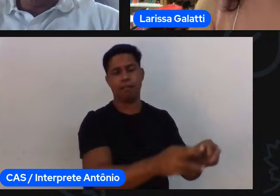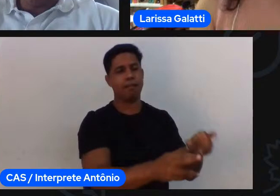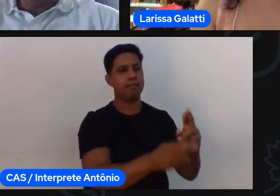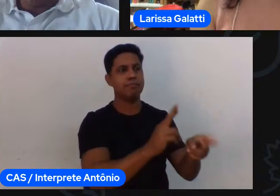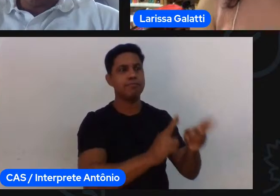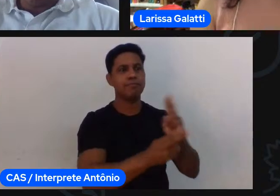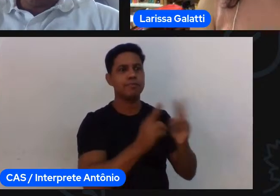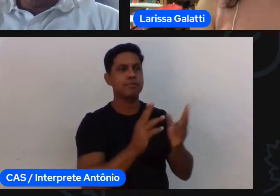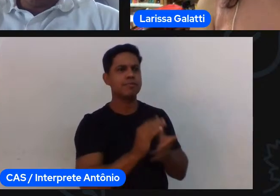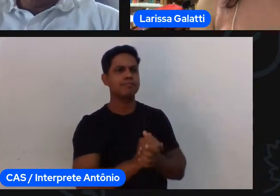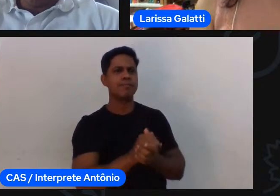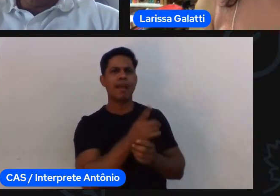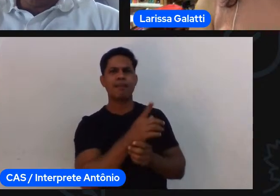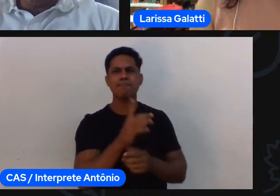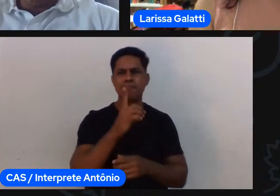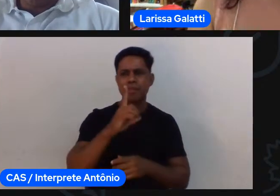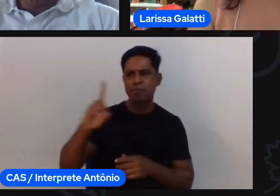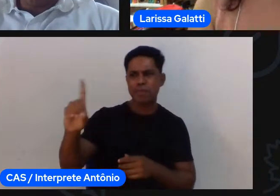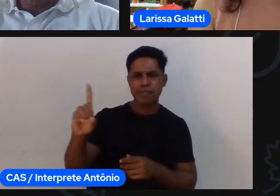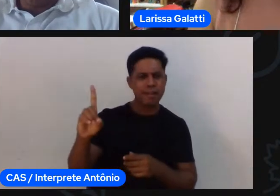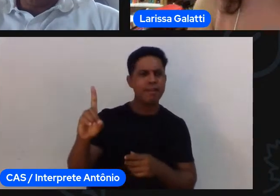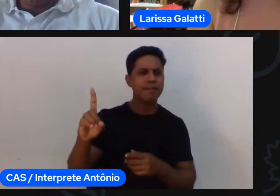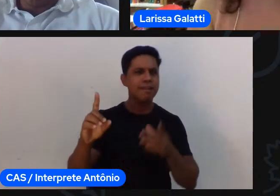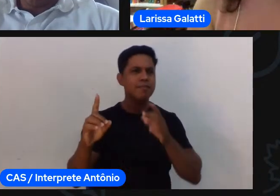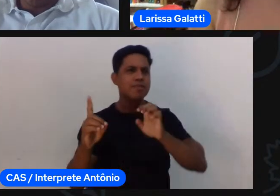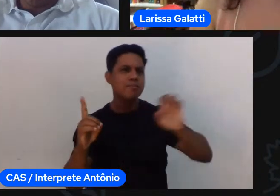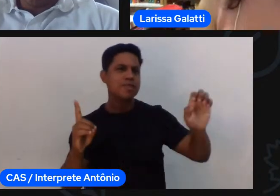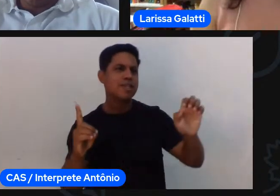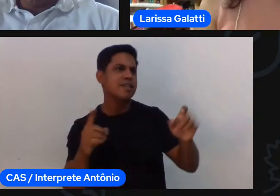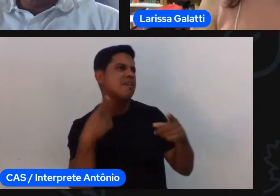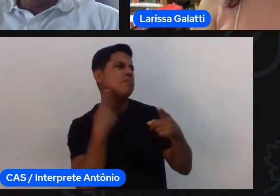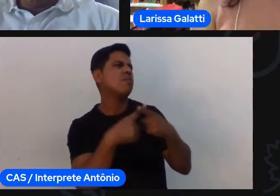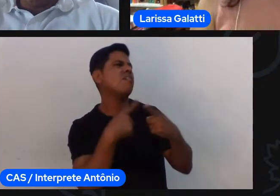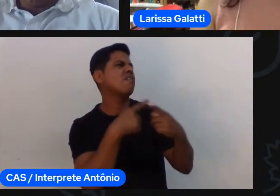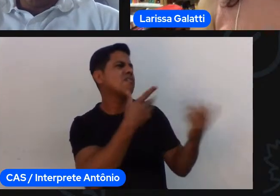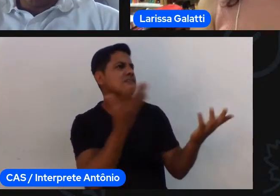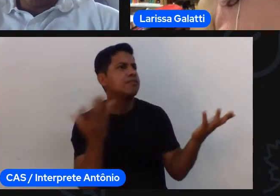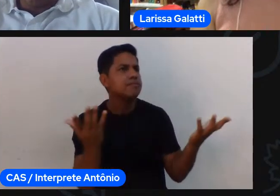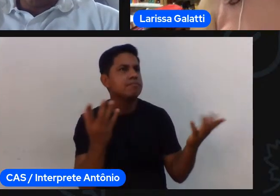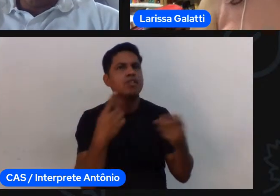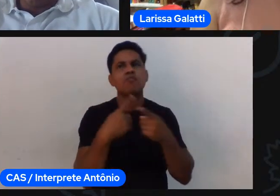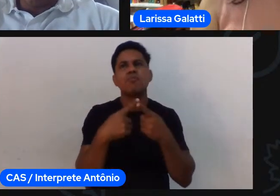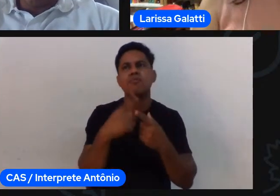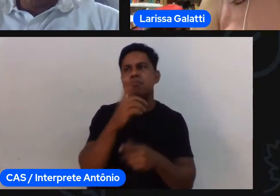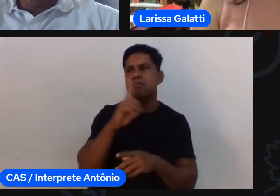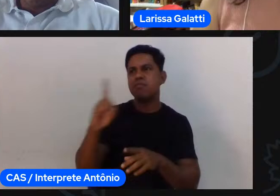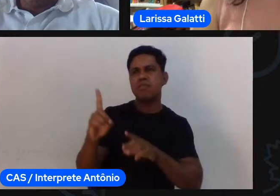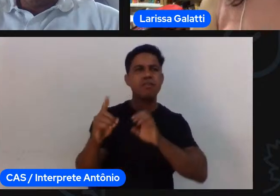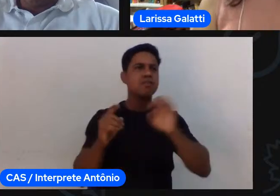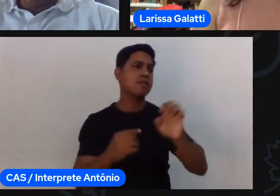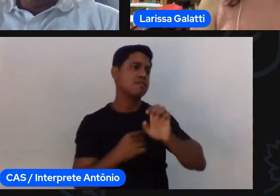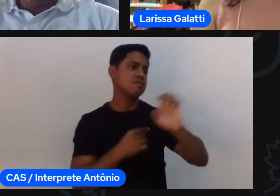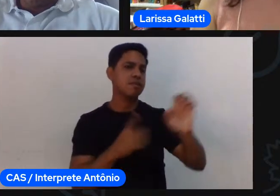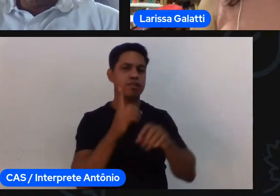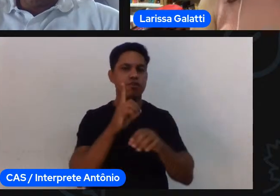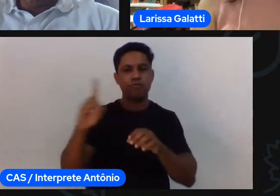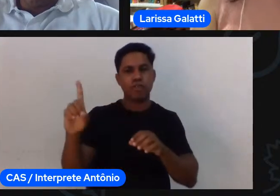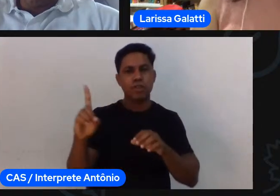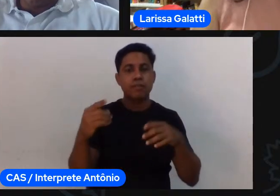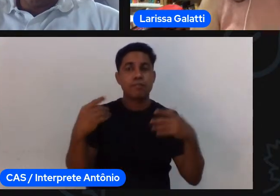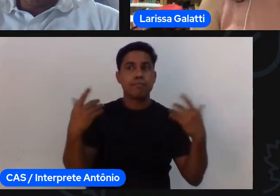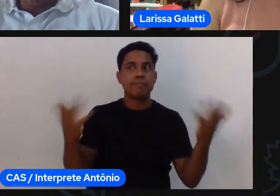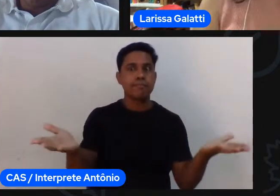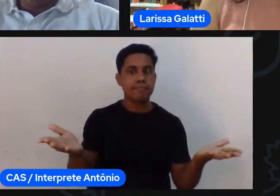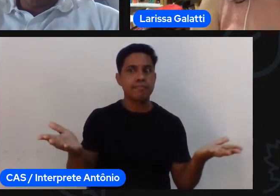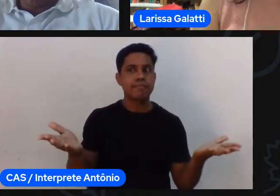para a direita por que não passou para a esquerda né por que você tomou essa decisão você viu que desse lado tinha marcadores o que você